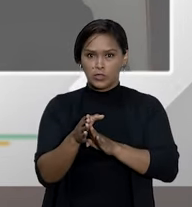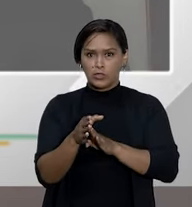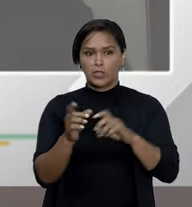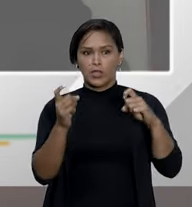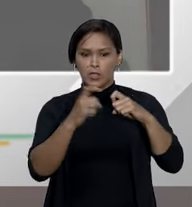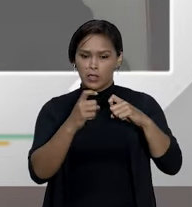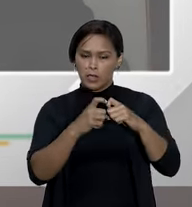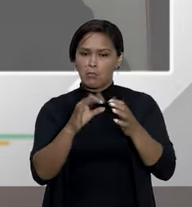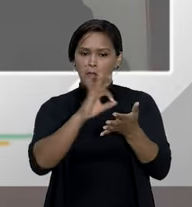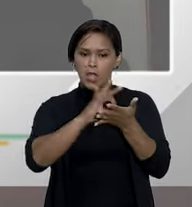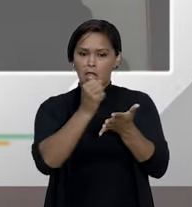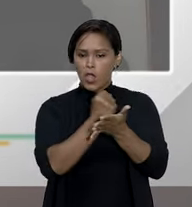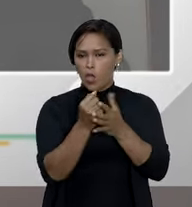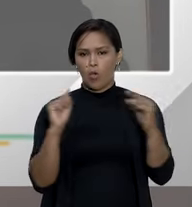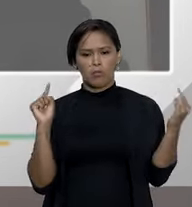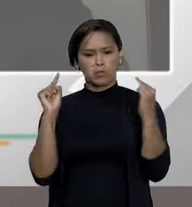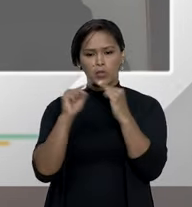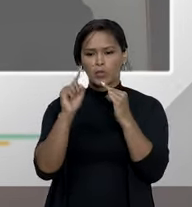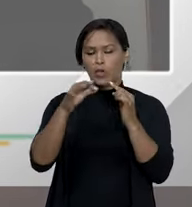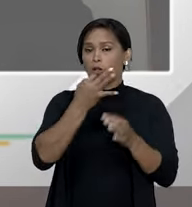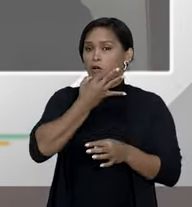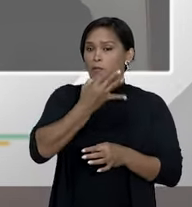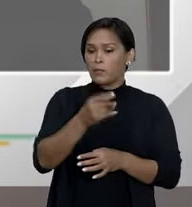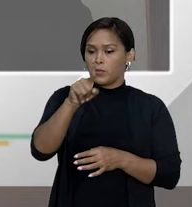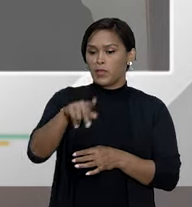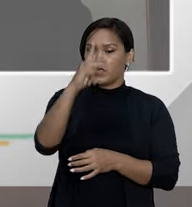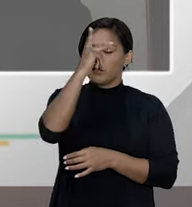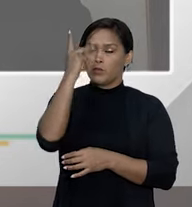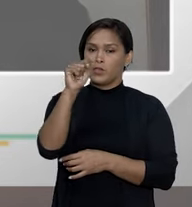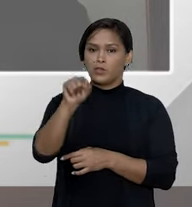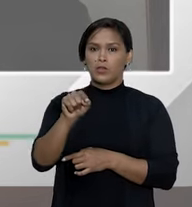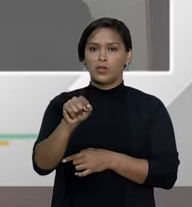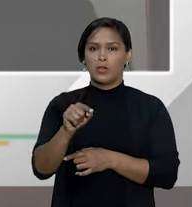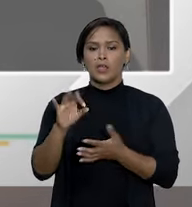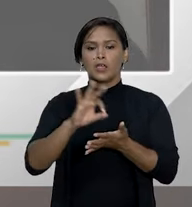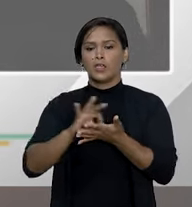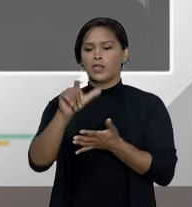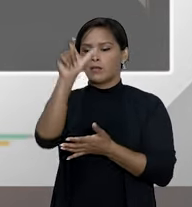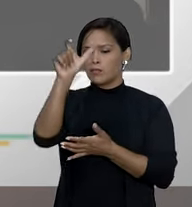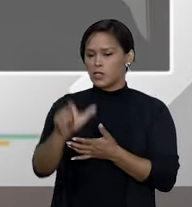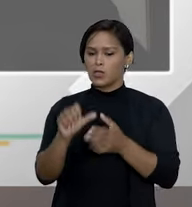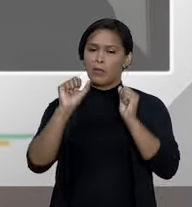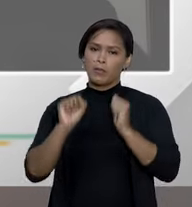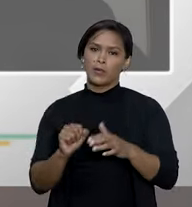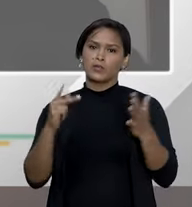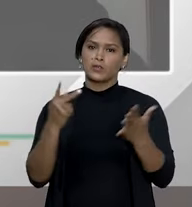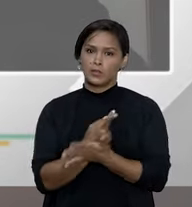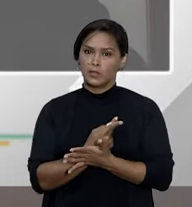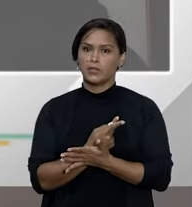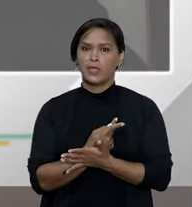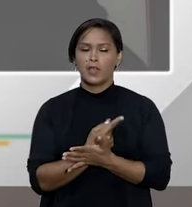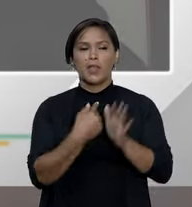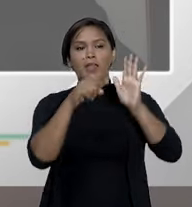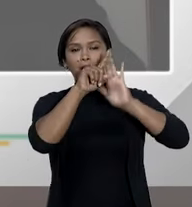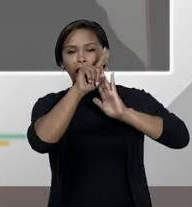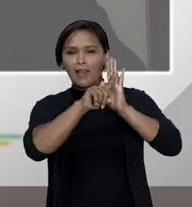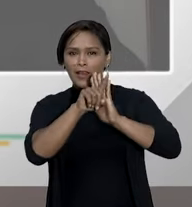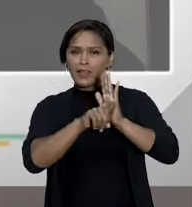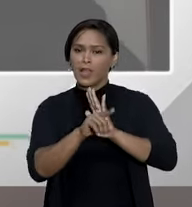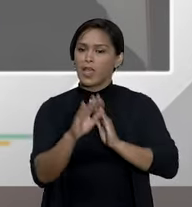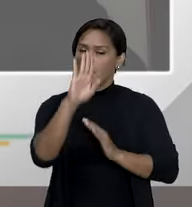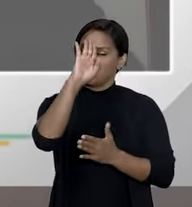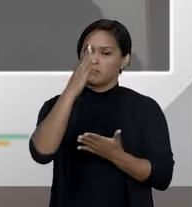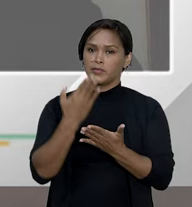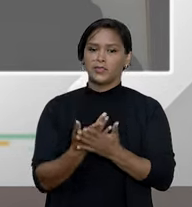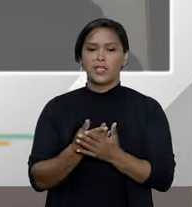anui, concorda ou sugere que o indivíduo será submetido. A análise disso, penso eu,